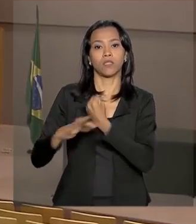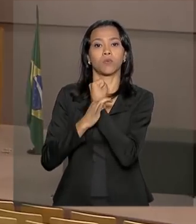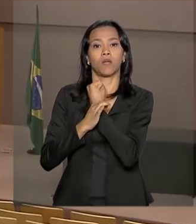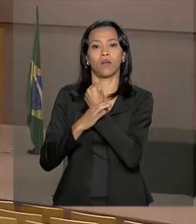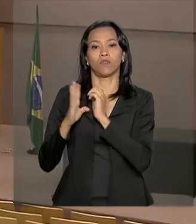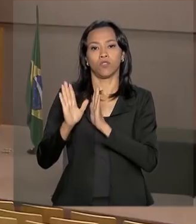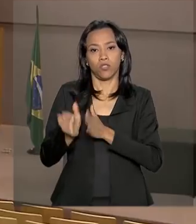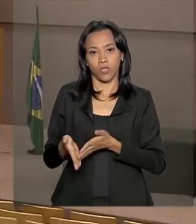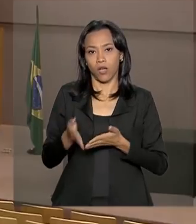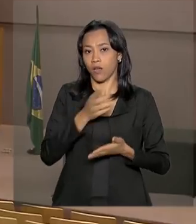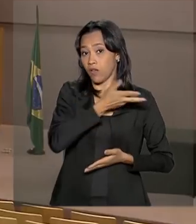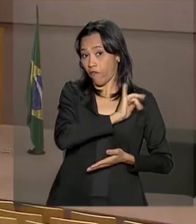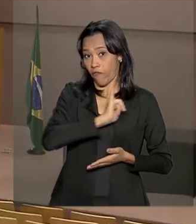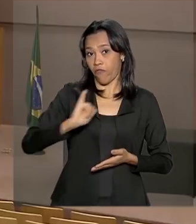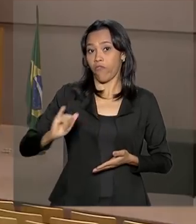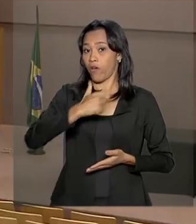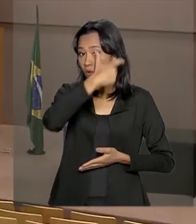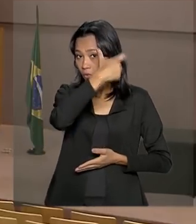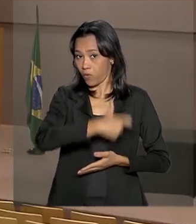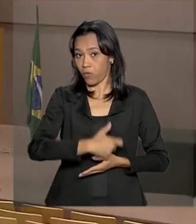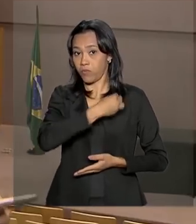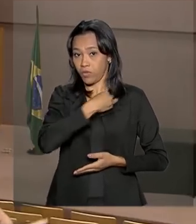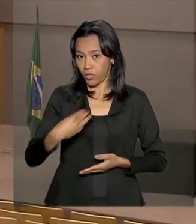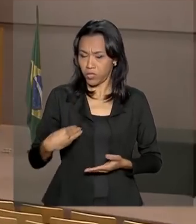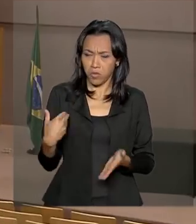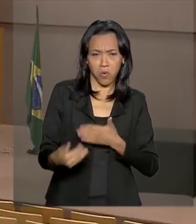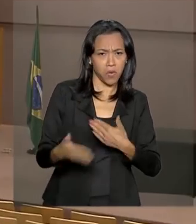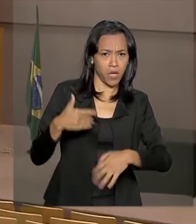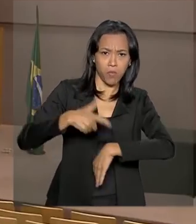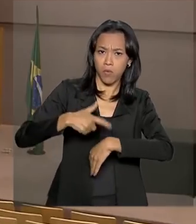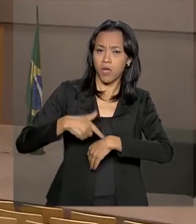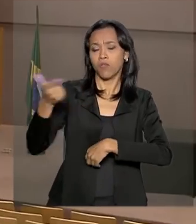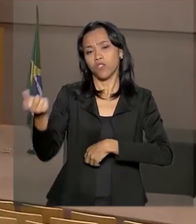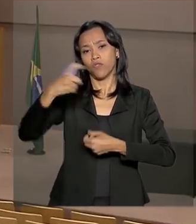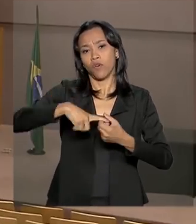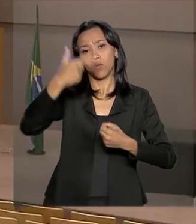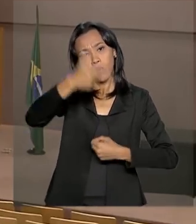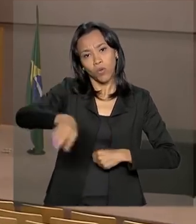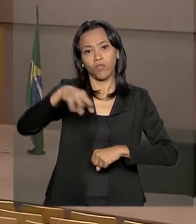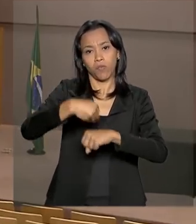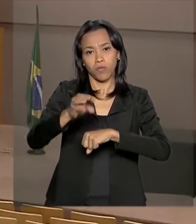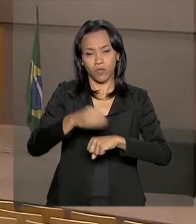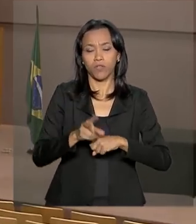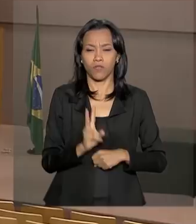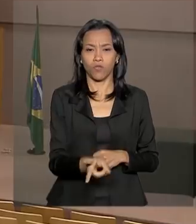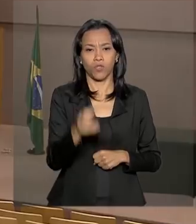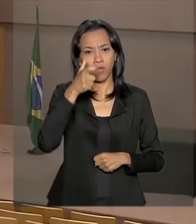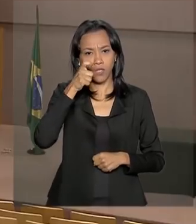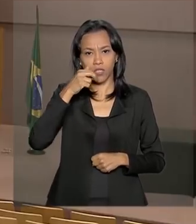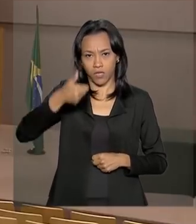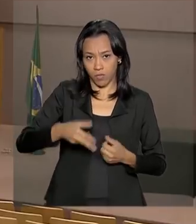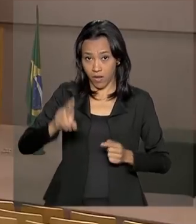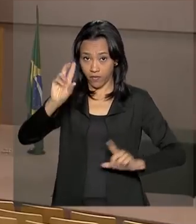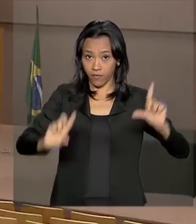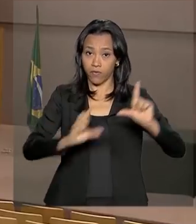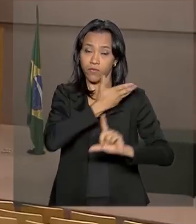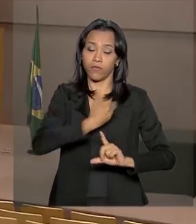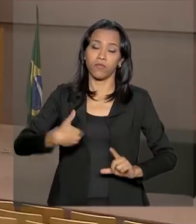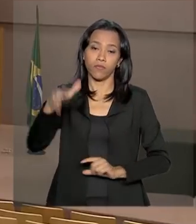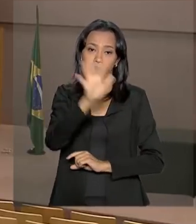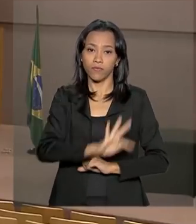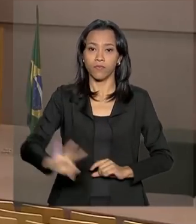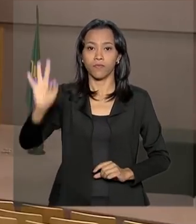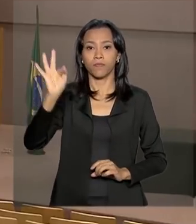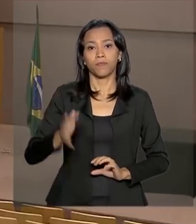segundo o ministro Gustavo Canuto. A gente pode voltar a qualquer momento com mais informações. Fique com a gente na NBR, a TV do